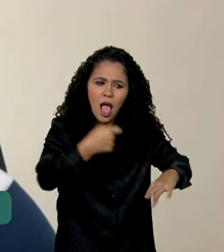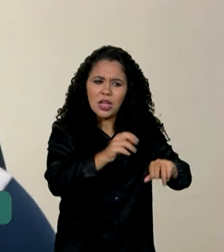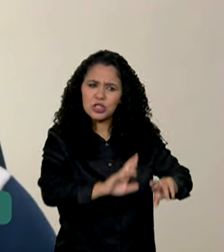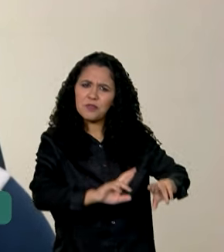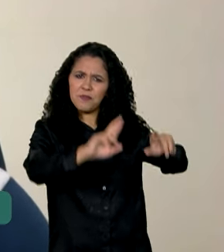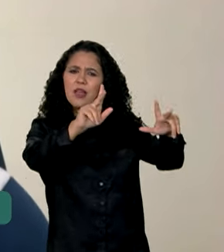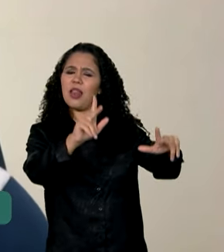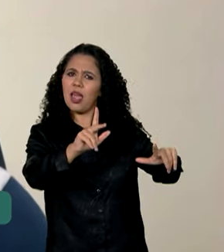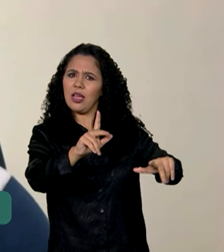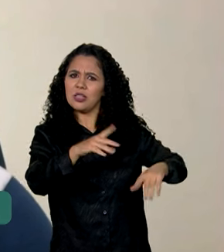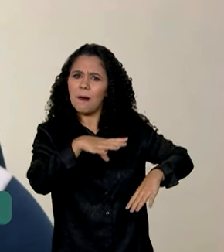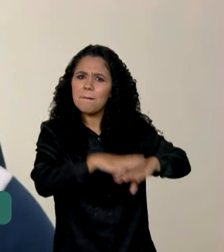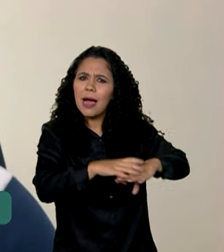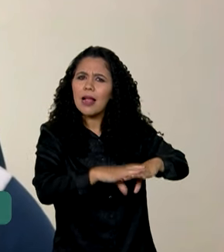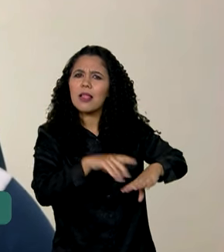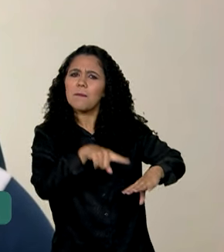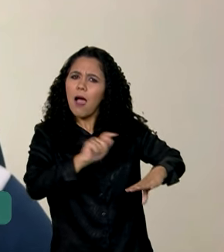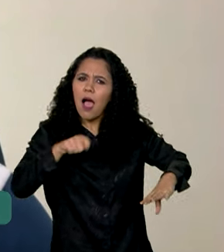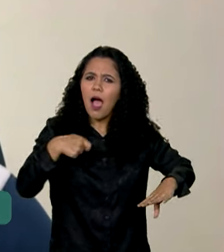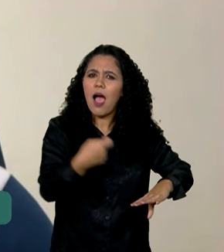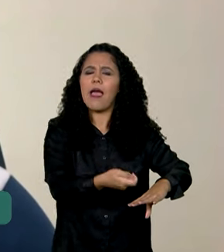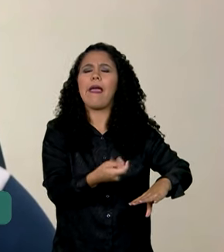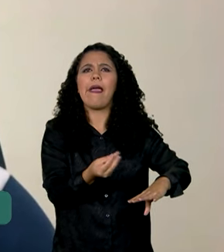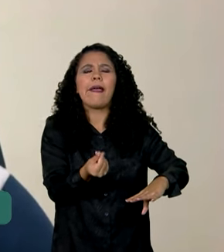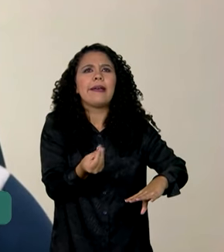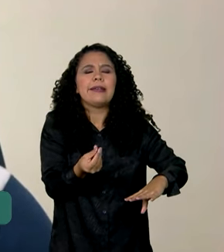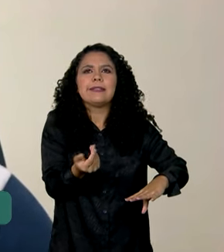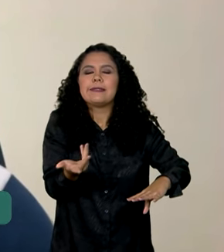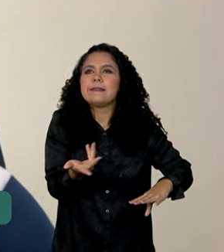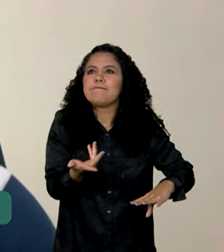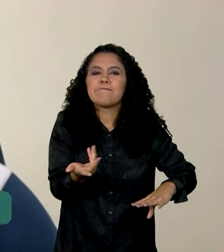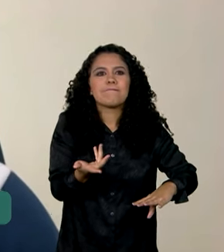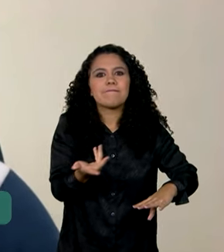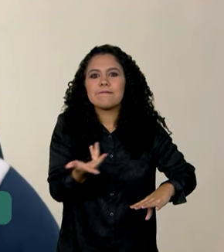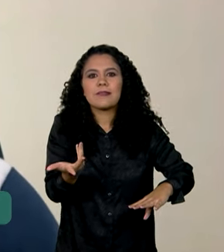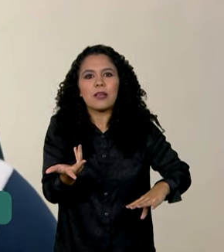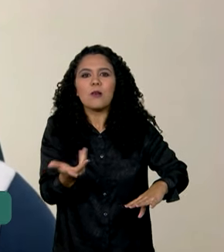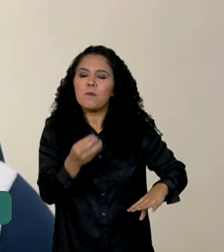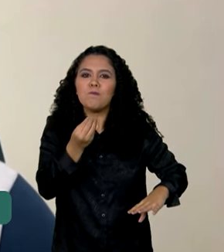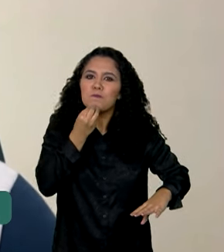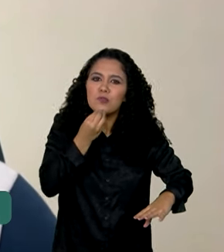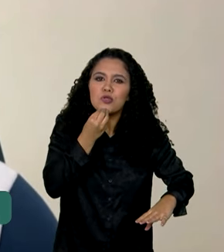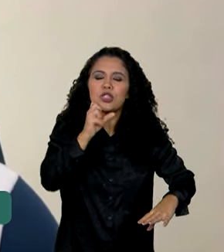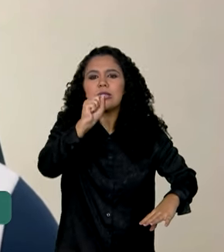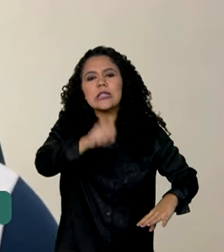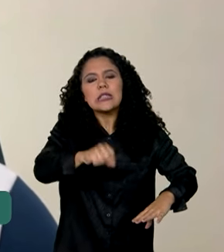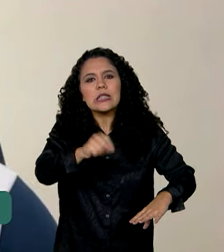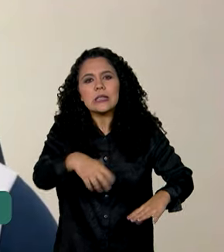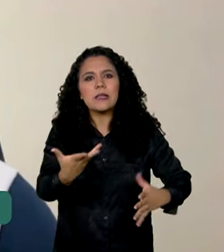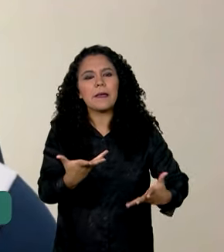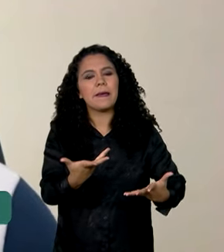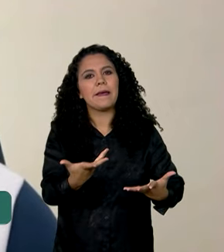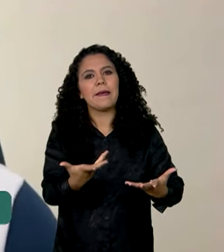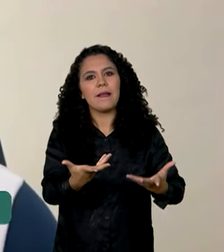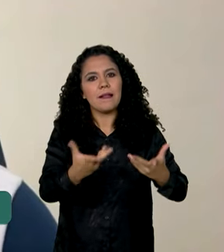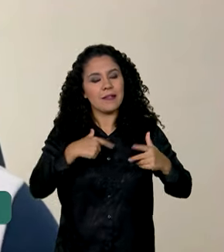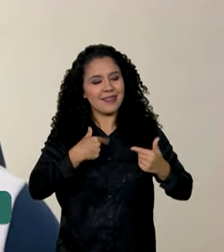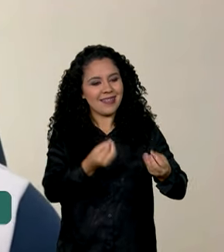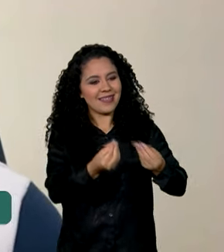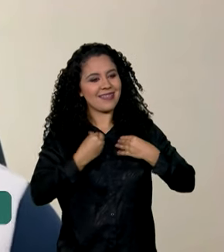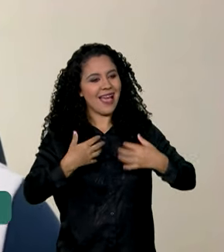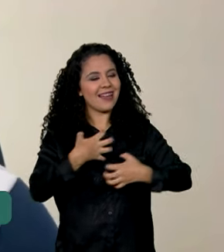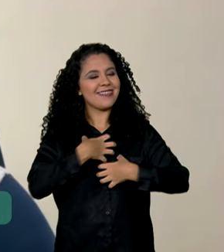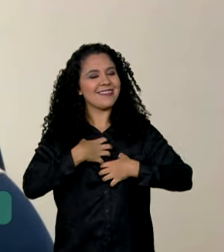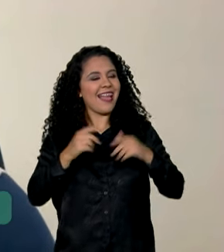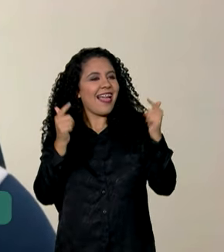comecei a ver a matemática como algo mais... que poderia ser um momento de diversão para mim,